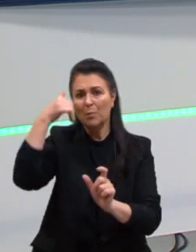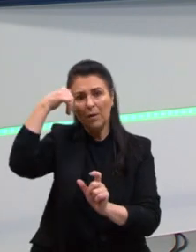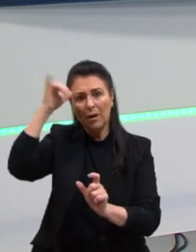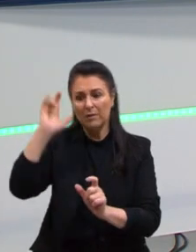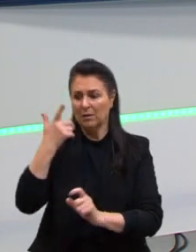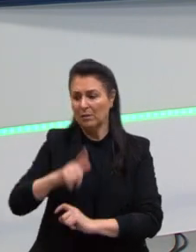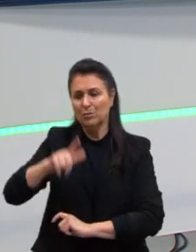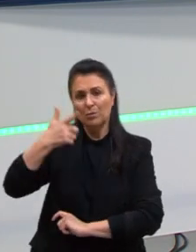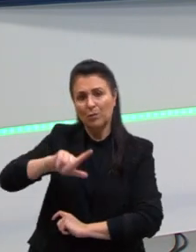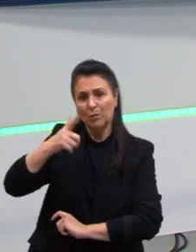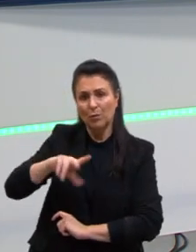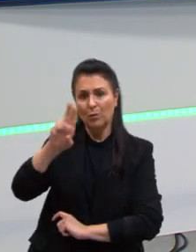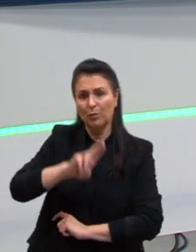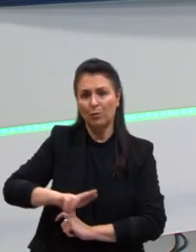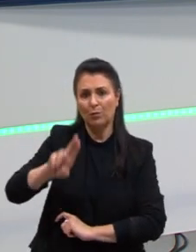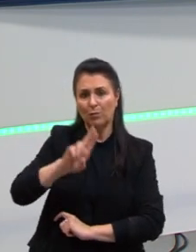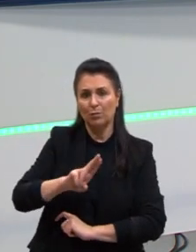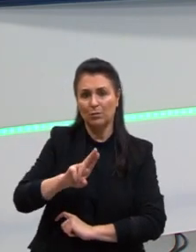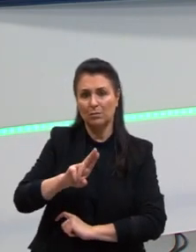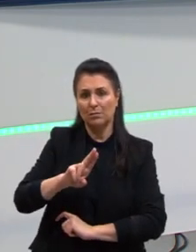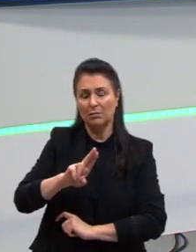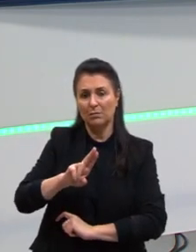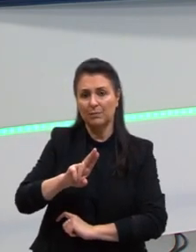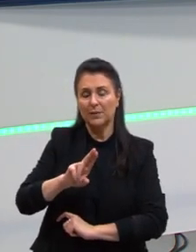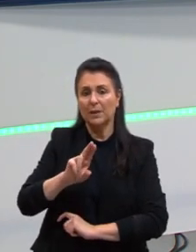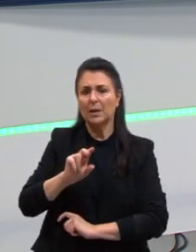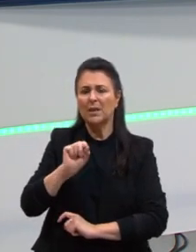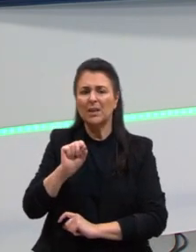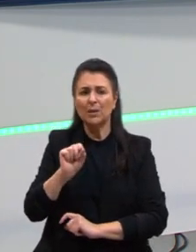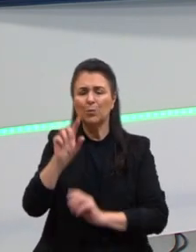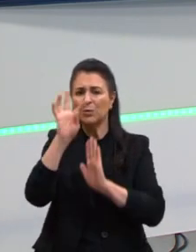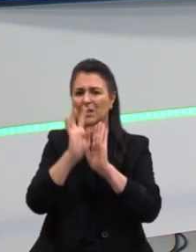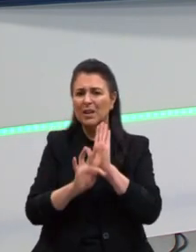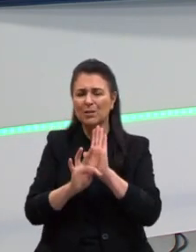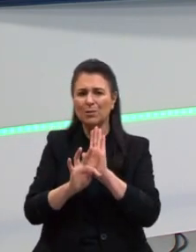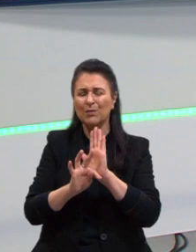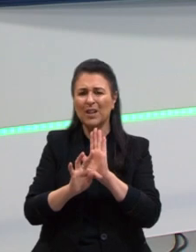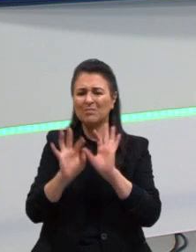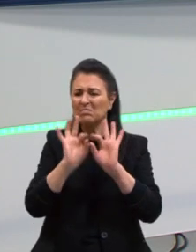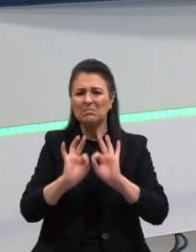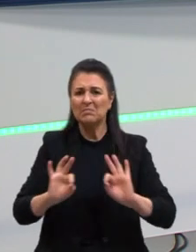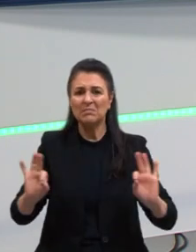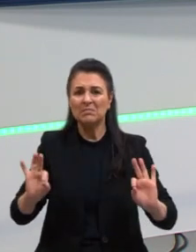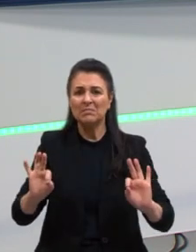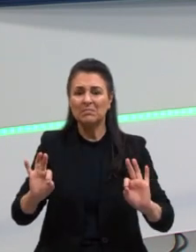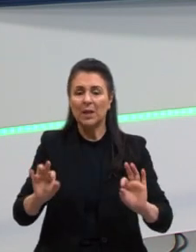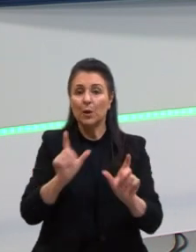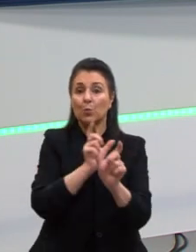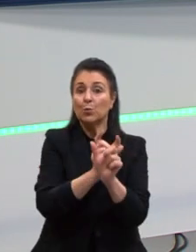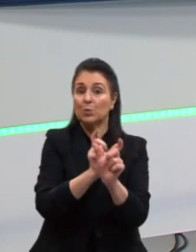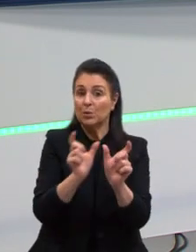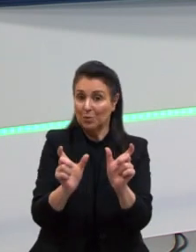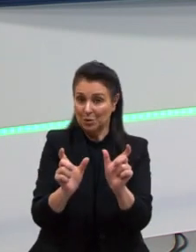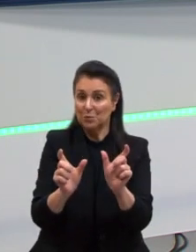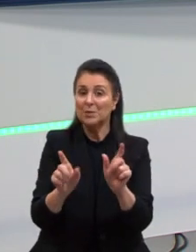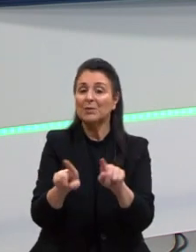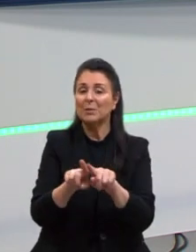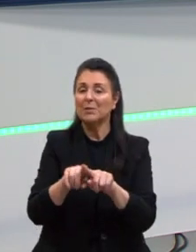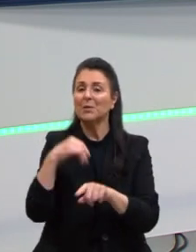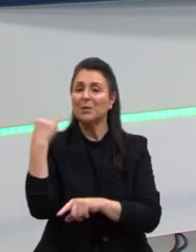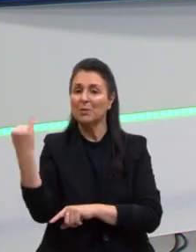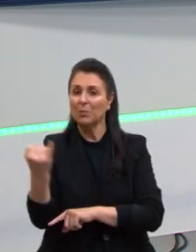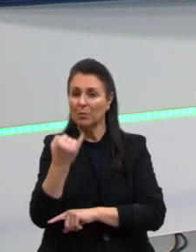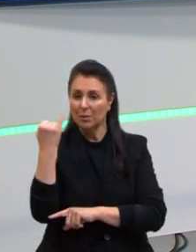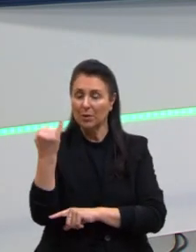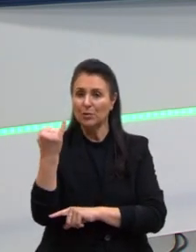essa repetição desnecessária que empobrece esse texto. Os sinônimos servem também para deixar